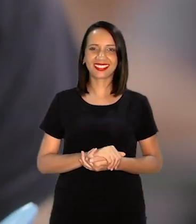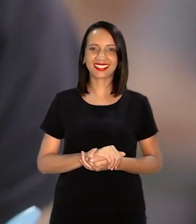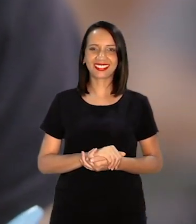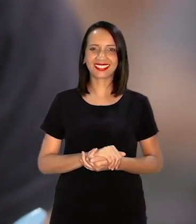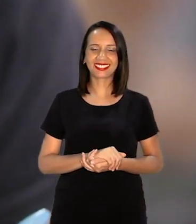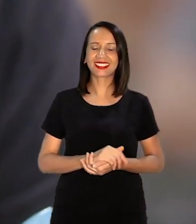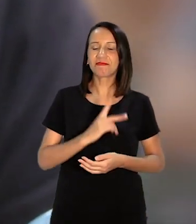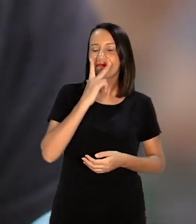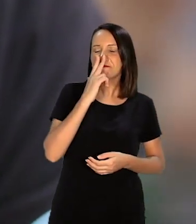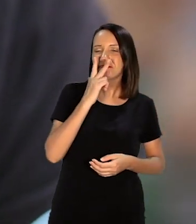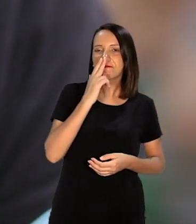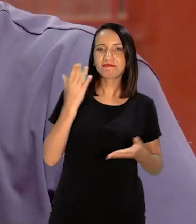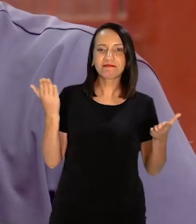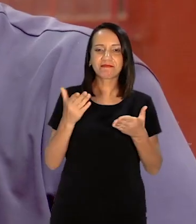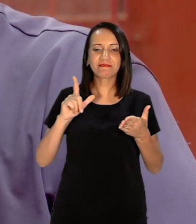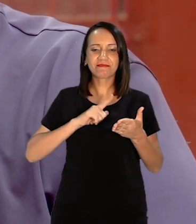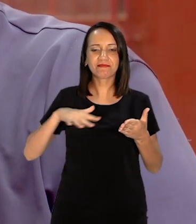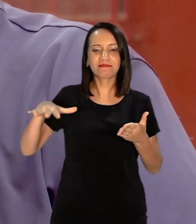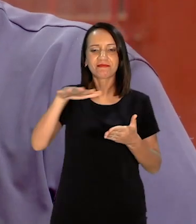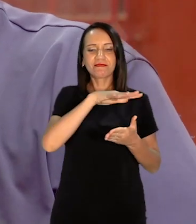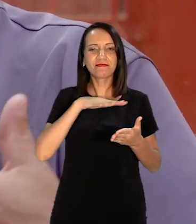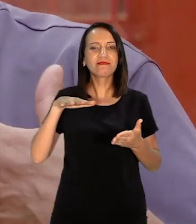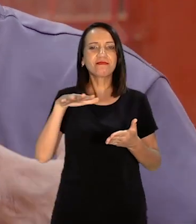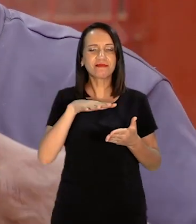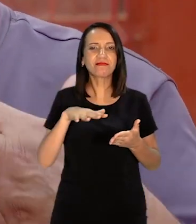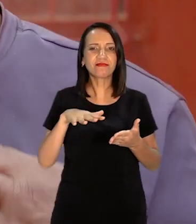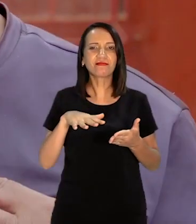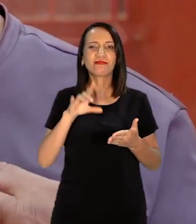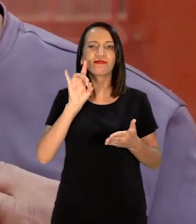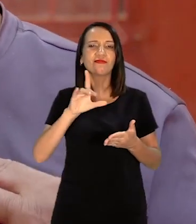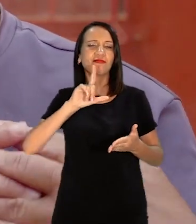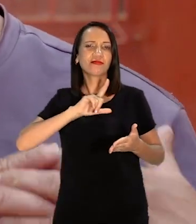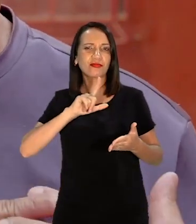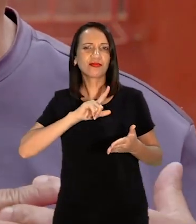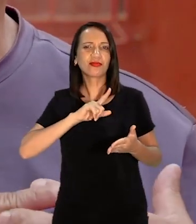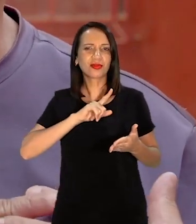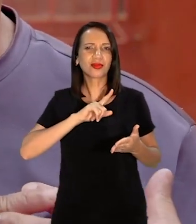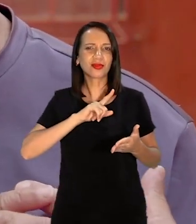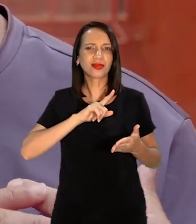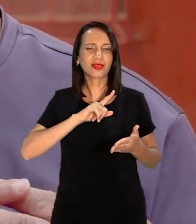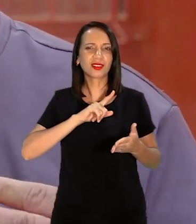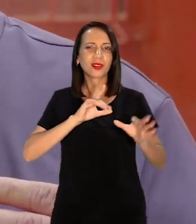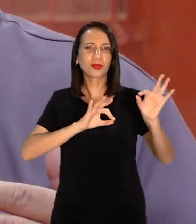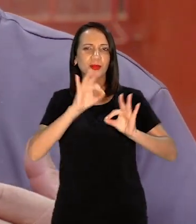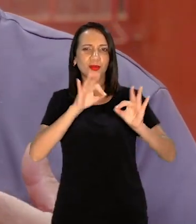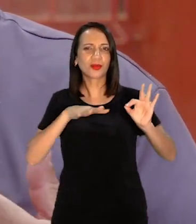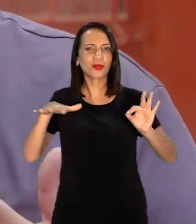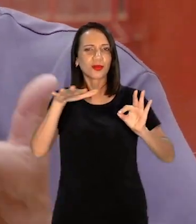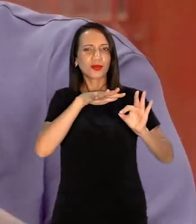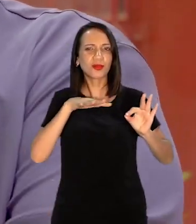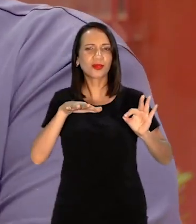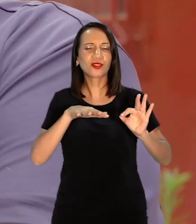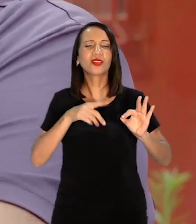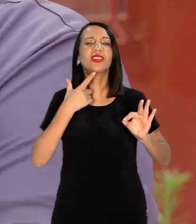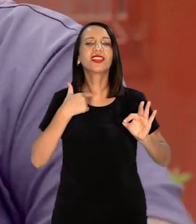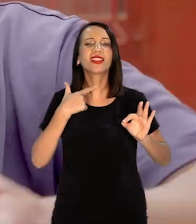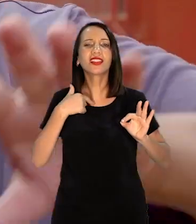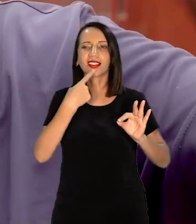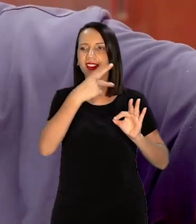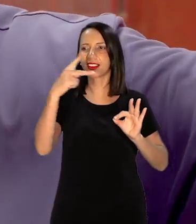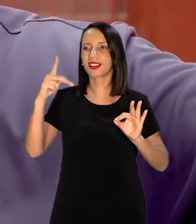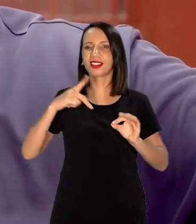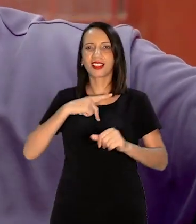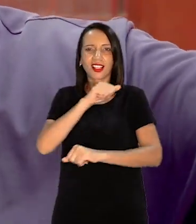Eu acho que a cola aqui, ele não é só do projeto Muro grafitado É o desejo do